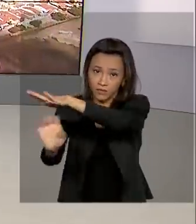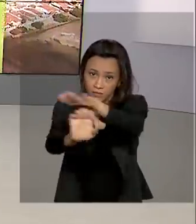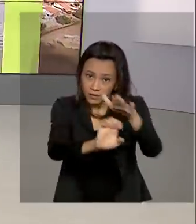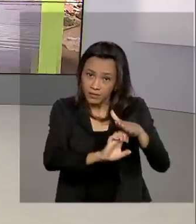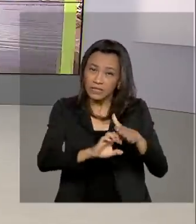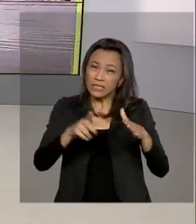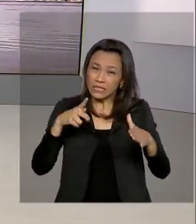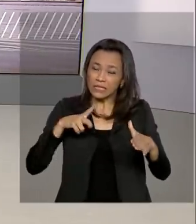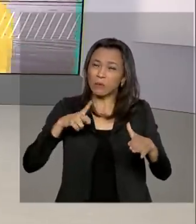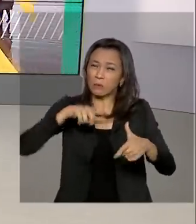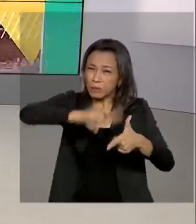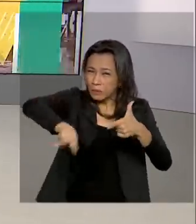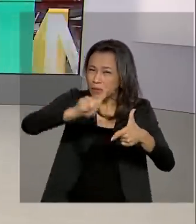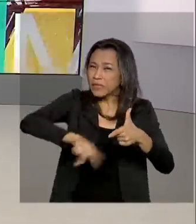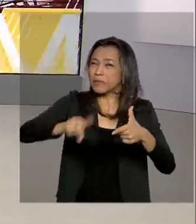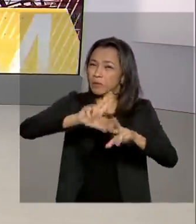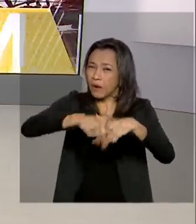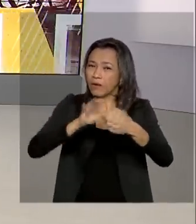coronavírus.